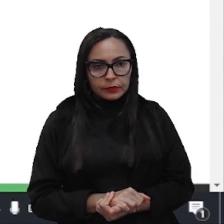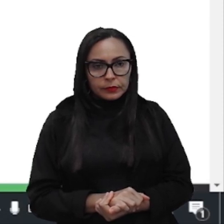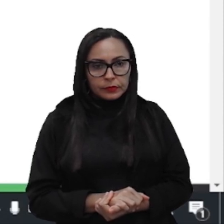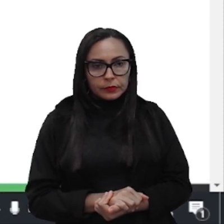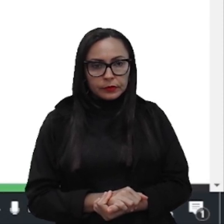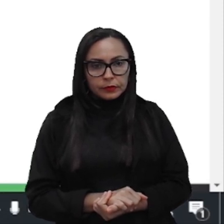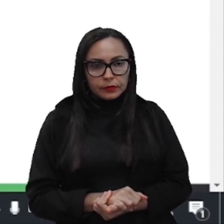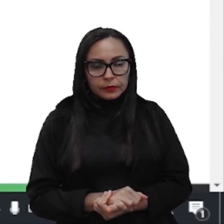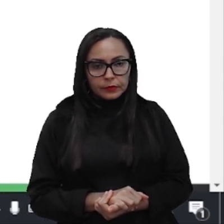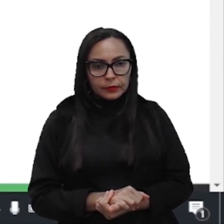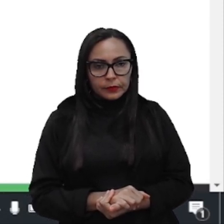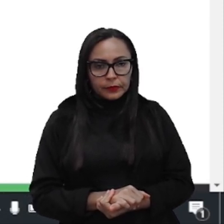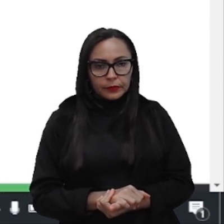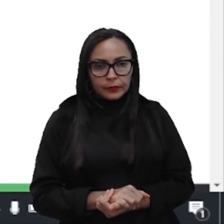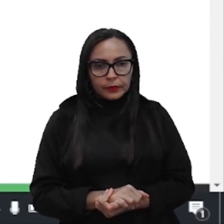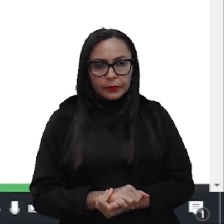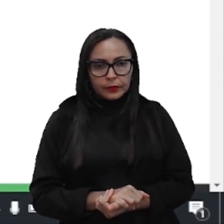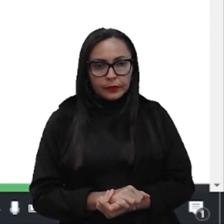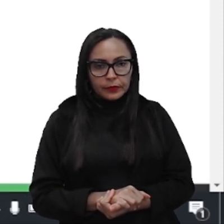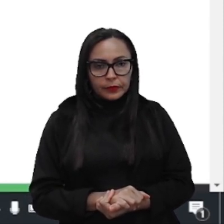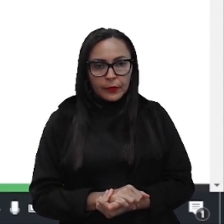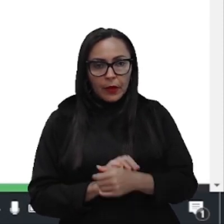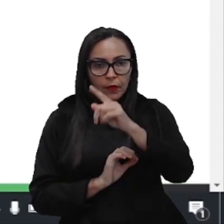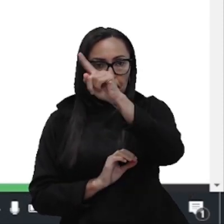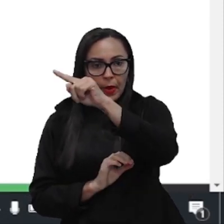Aqui eu vou marcar todas as opções